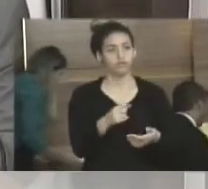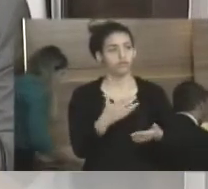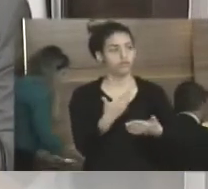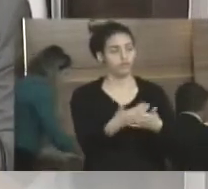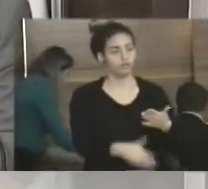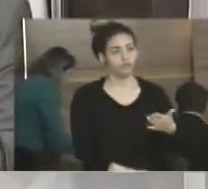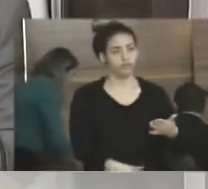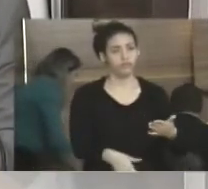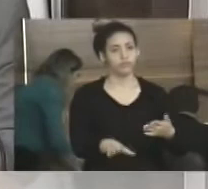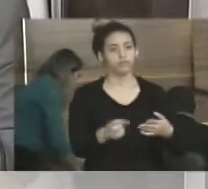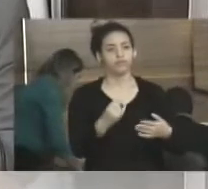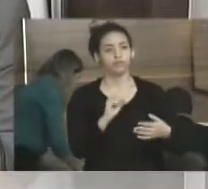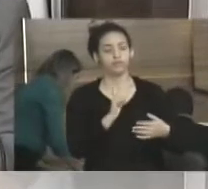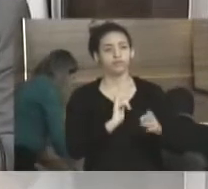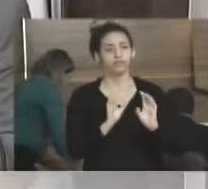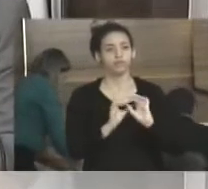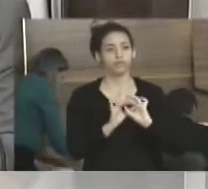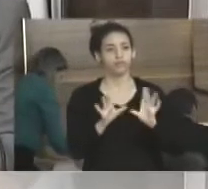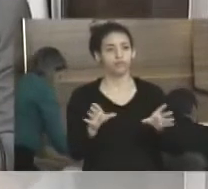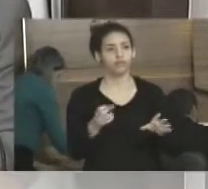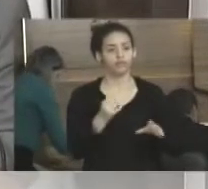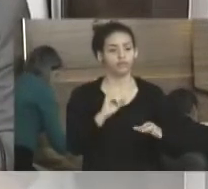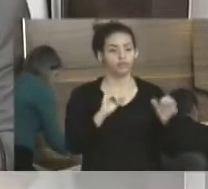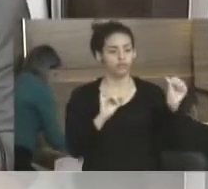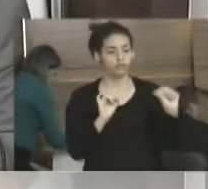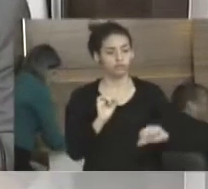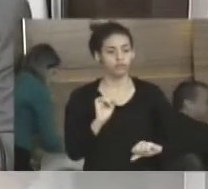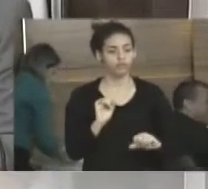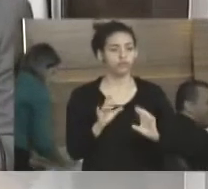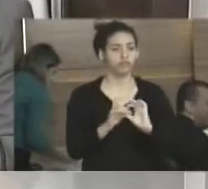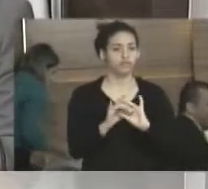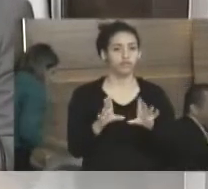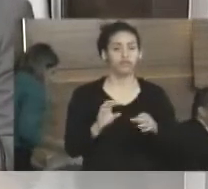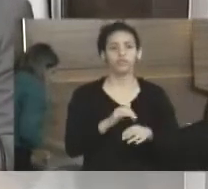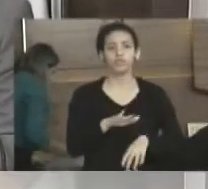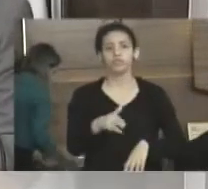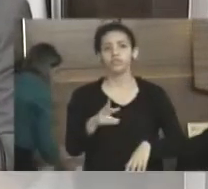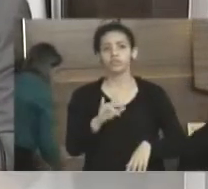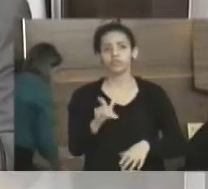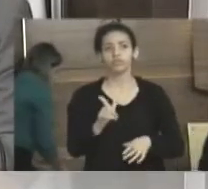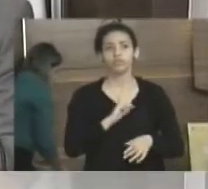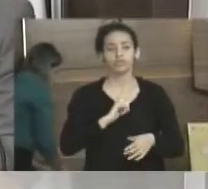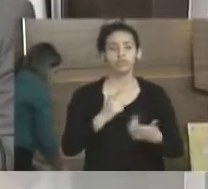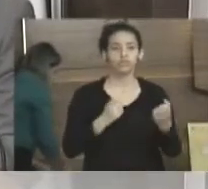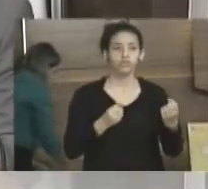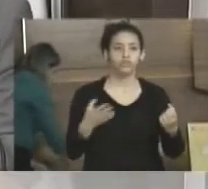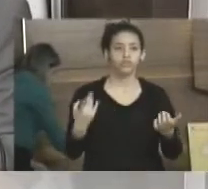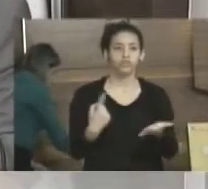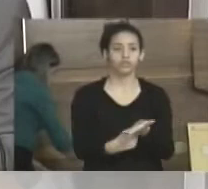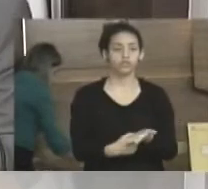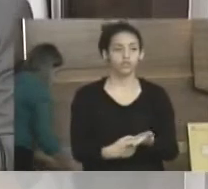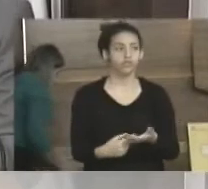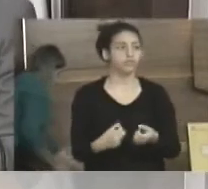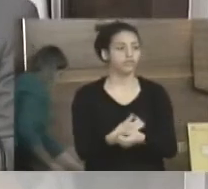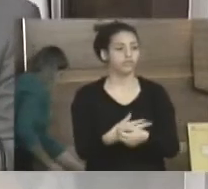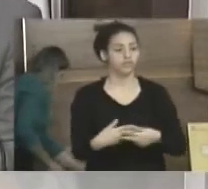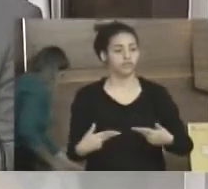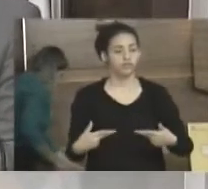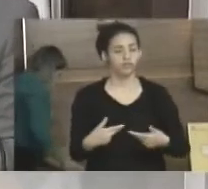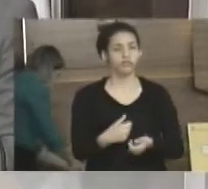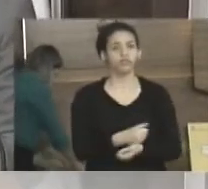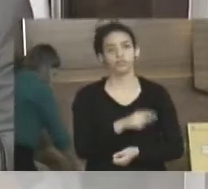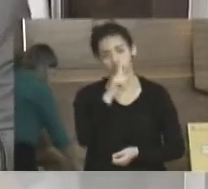gestão atual, se a resposta do interdôndice foi negativa no caso da licitação, quando será a próxima licitação, com relação aos fornecimentos materiais,